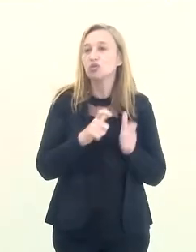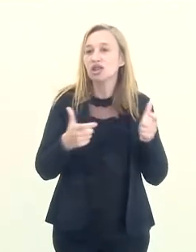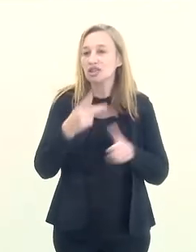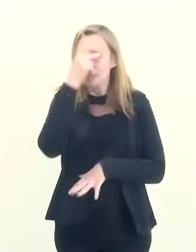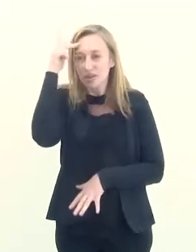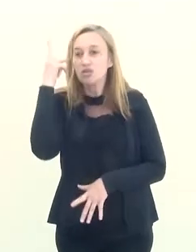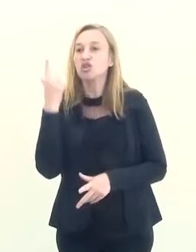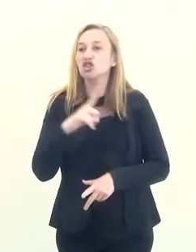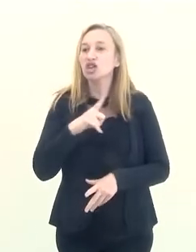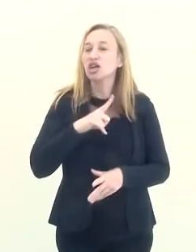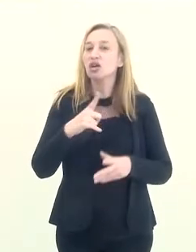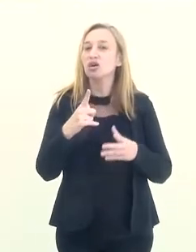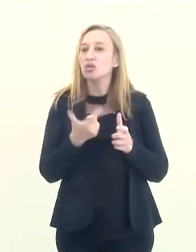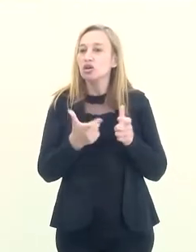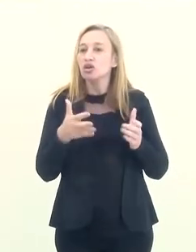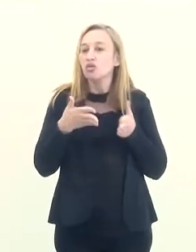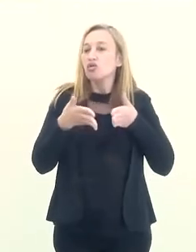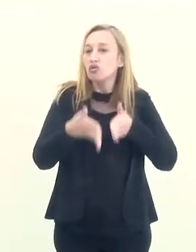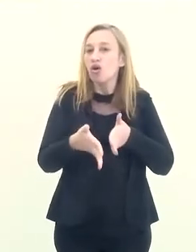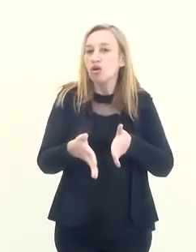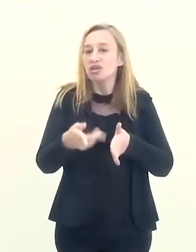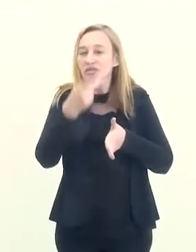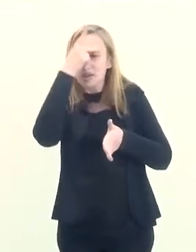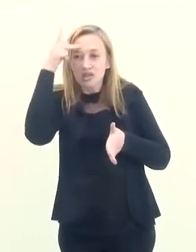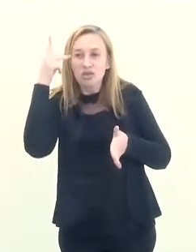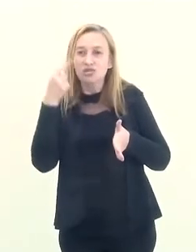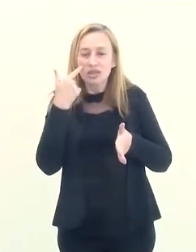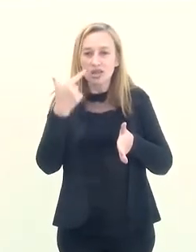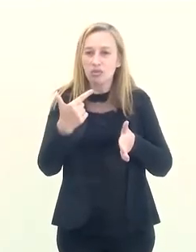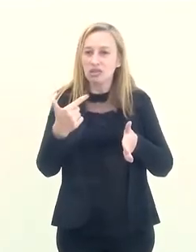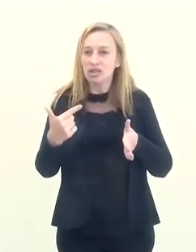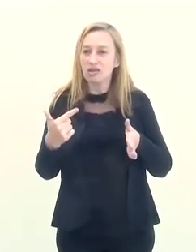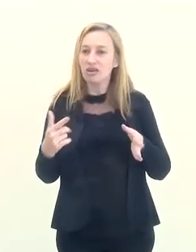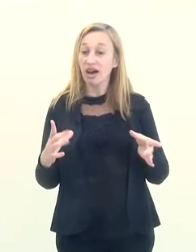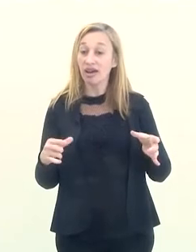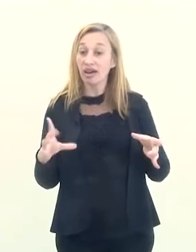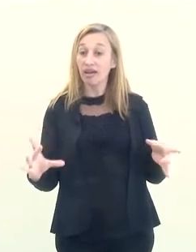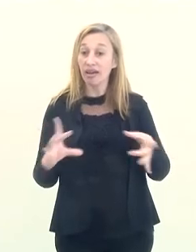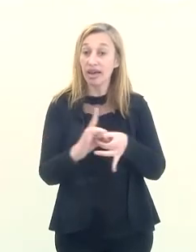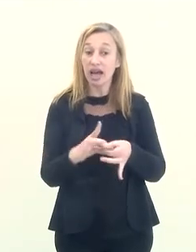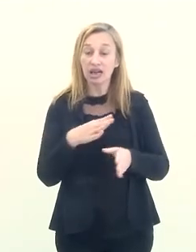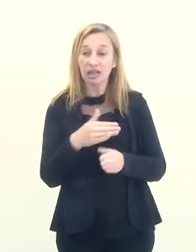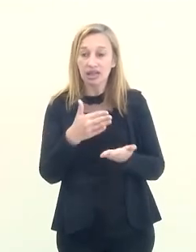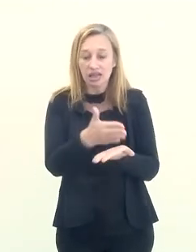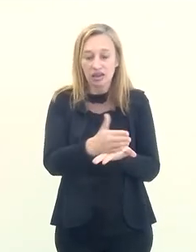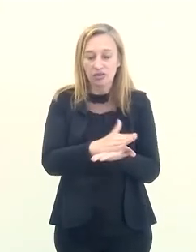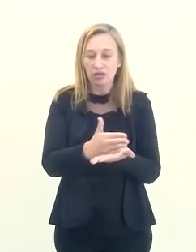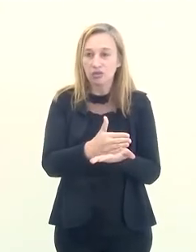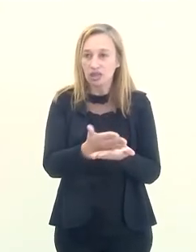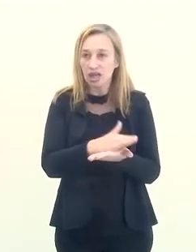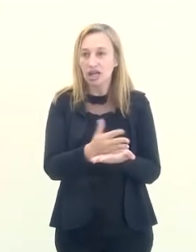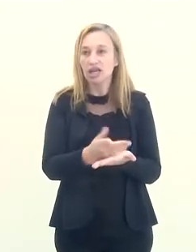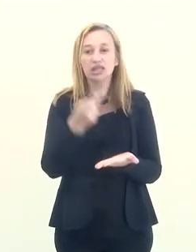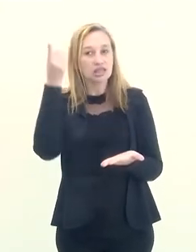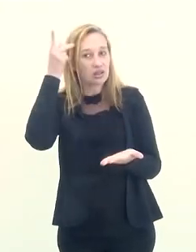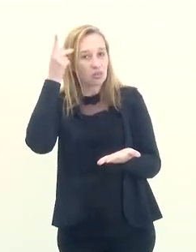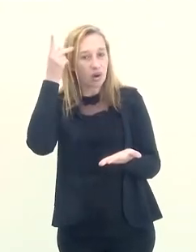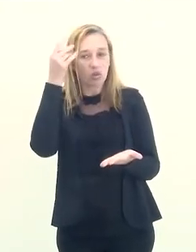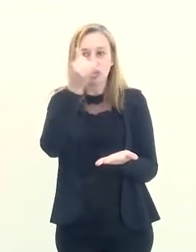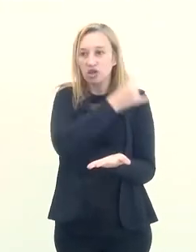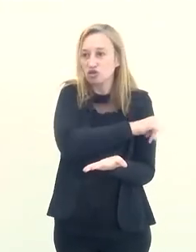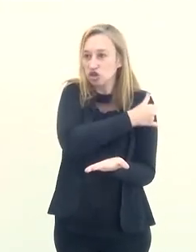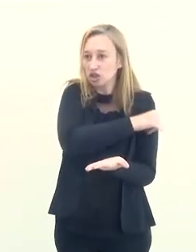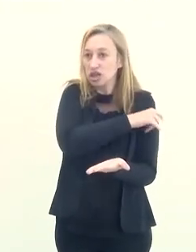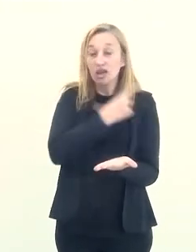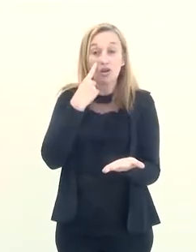concentração de pessoas. Se você ligar ali aquele pedaço da fronteira de São Paulo e também do lado do Rio de Janeiro, em uma hora e meia, duas